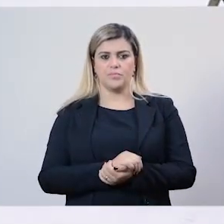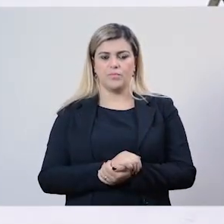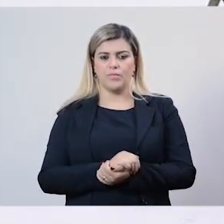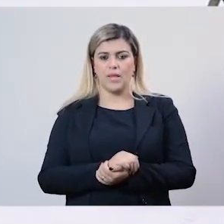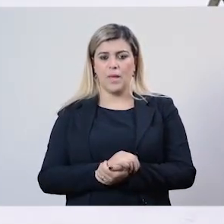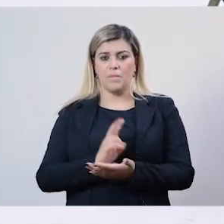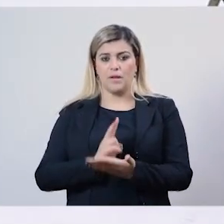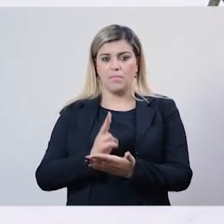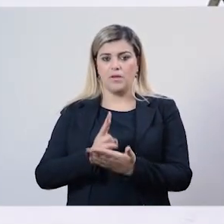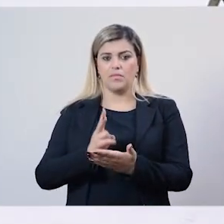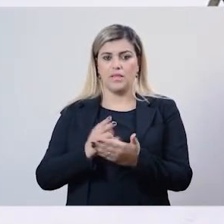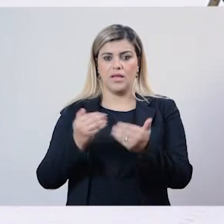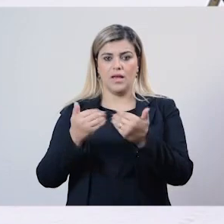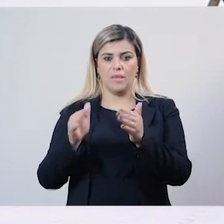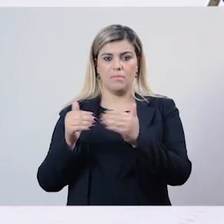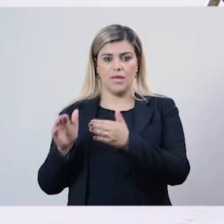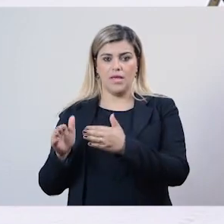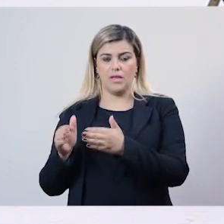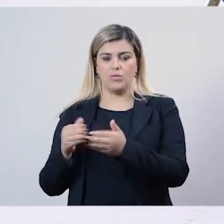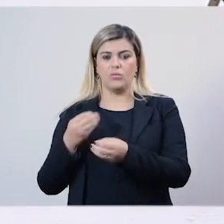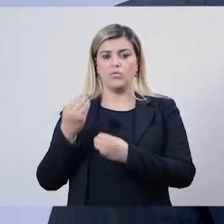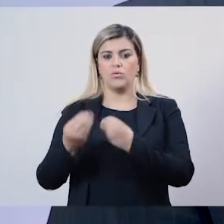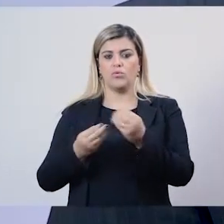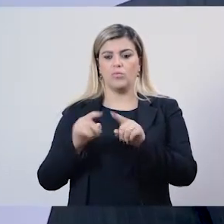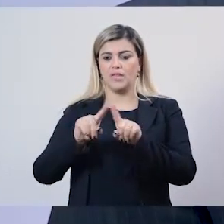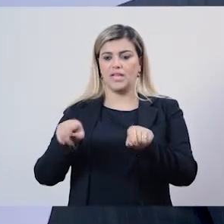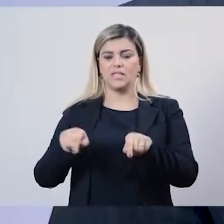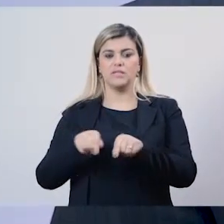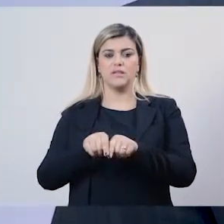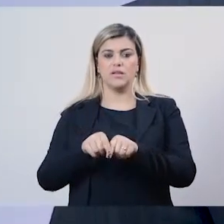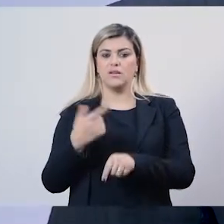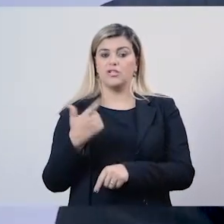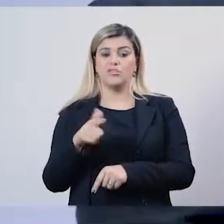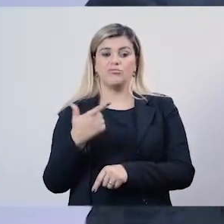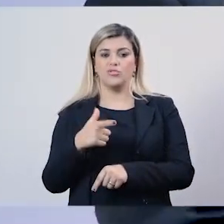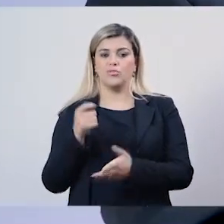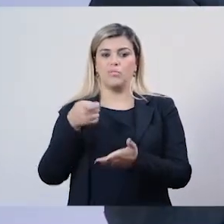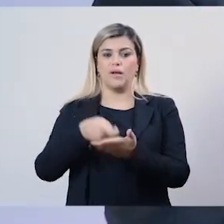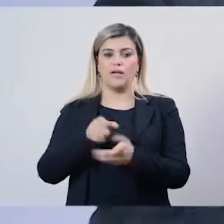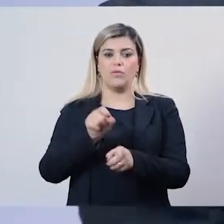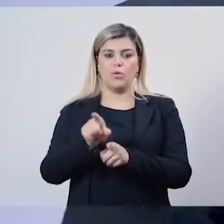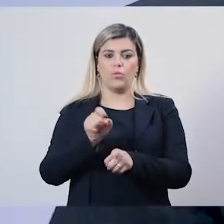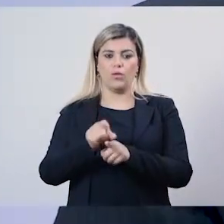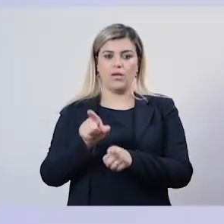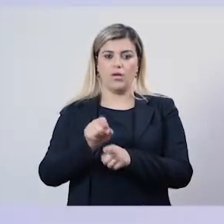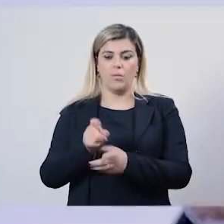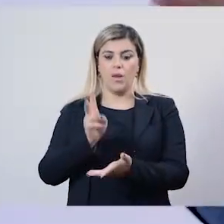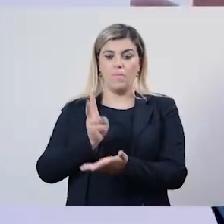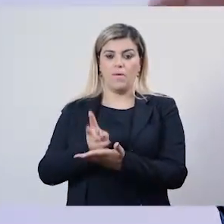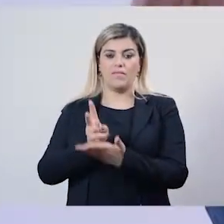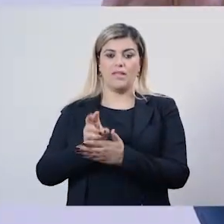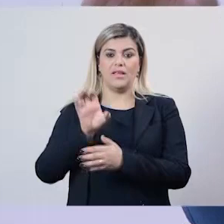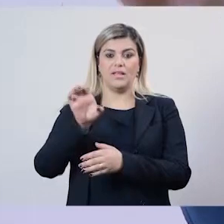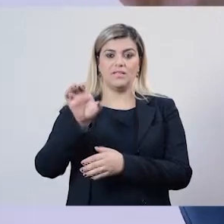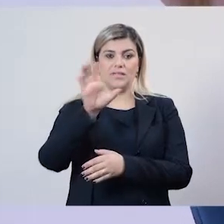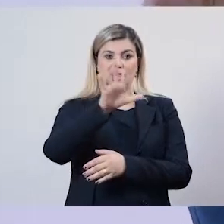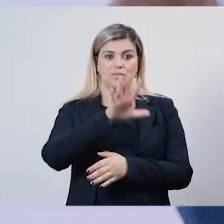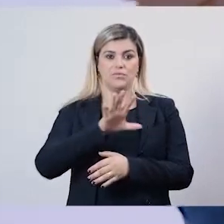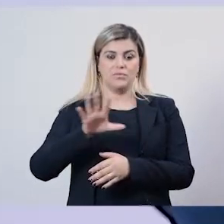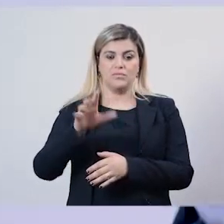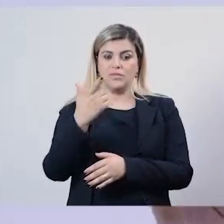equipe, da sala, nós não tínhamos condições de manter uma regional em cada estado. Quando você fala que